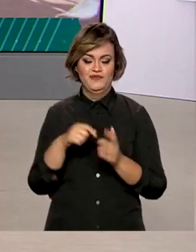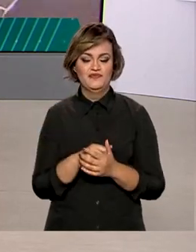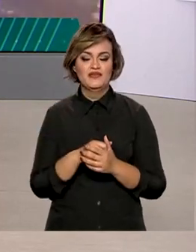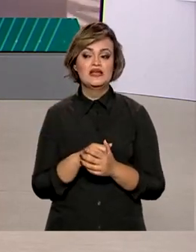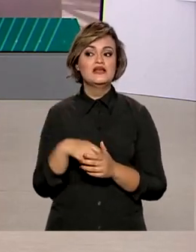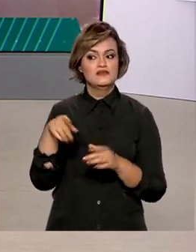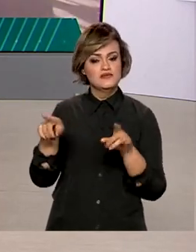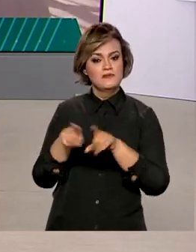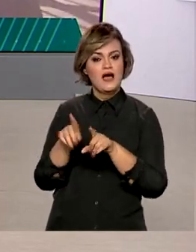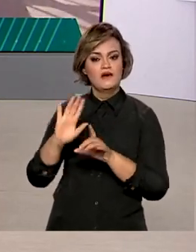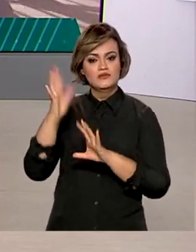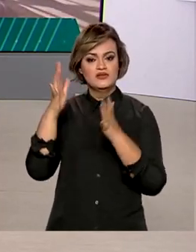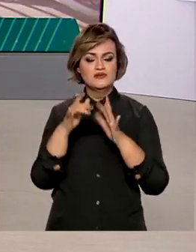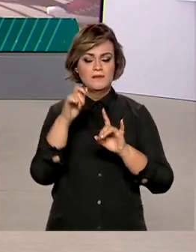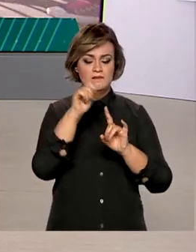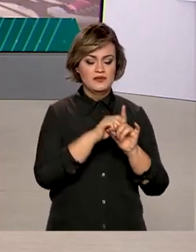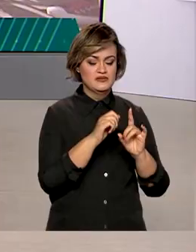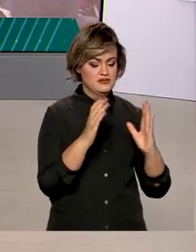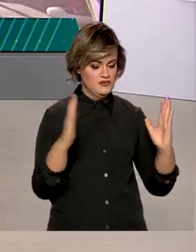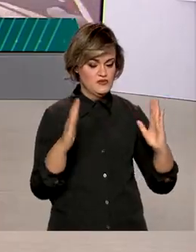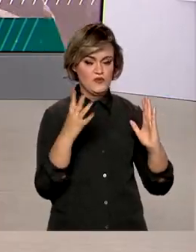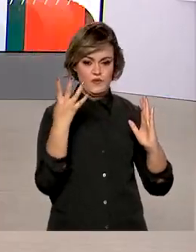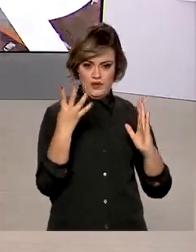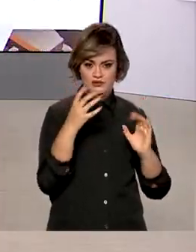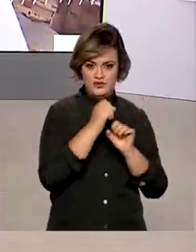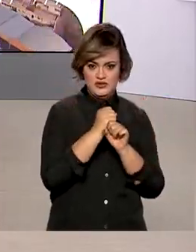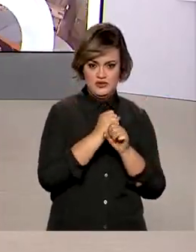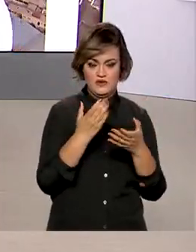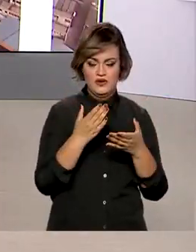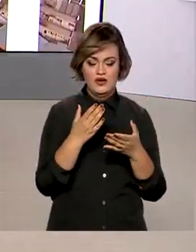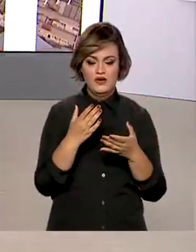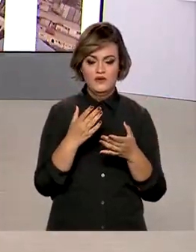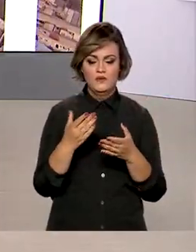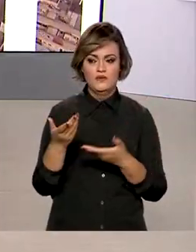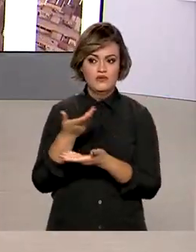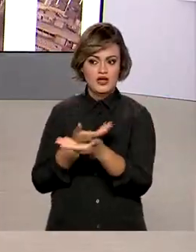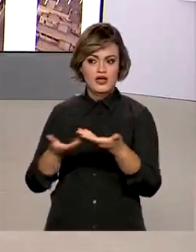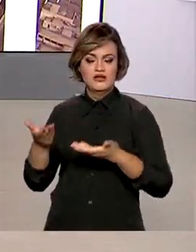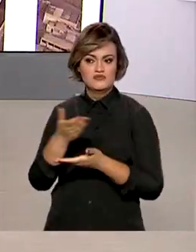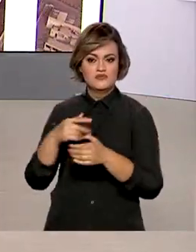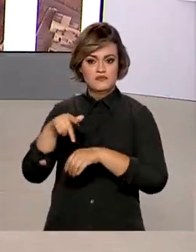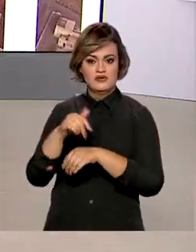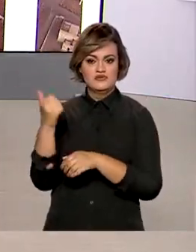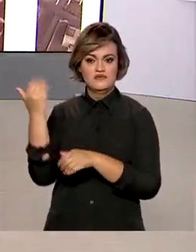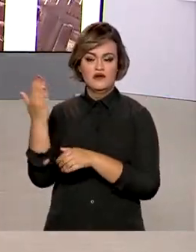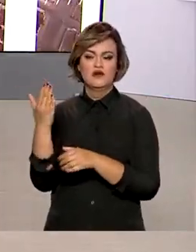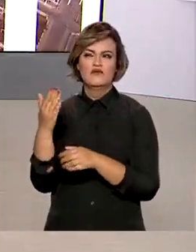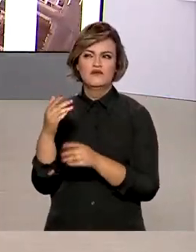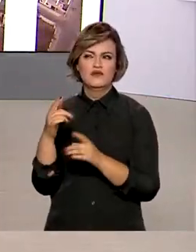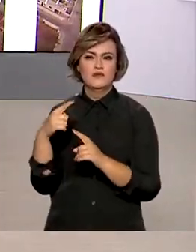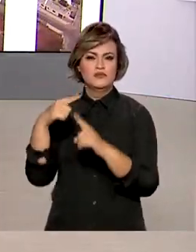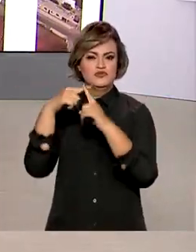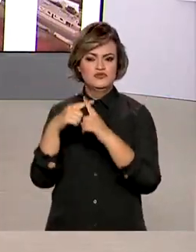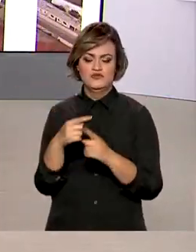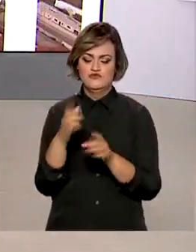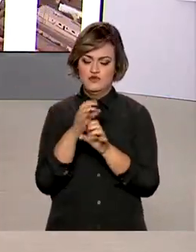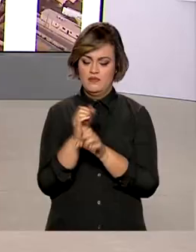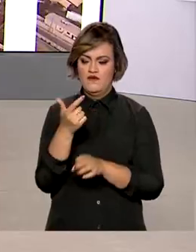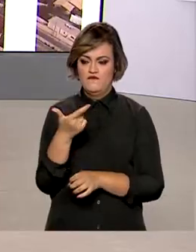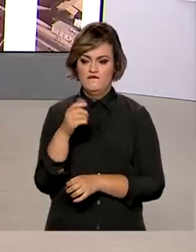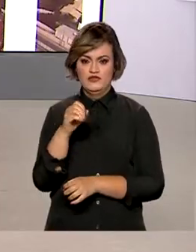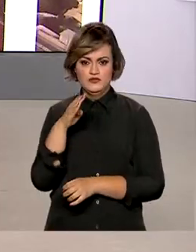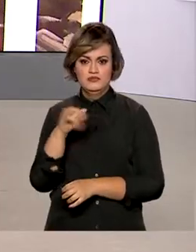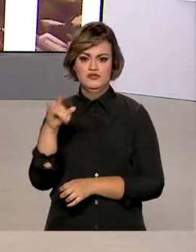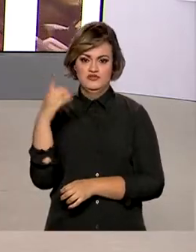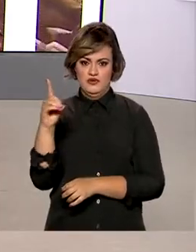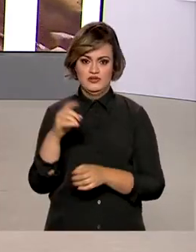registrada nos quatro primeiros meses do ano, quando as trocas com o exterior ficaram positivas em quase 20 bilhões de dólares a favor do Brasil.